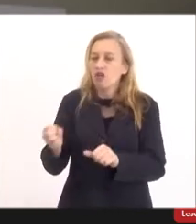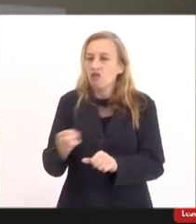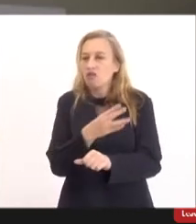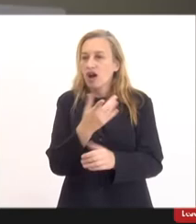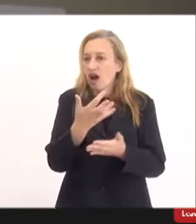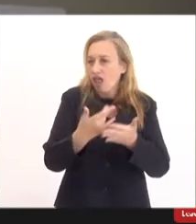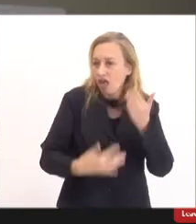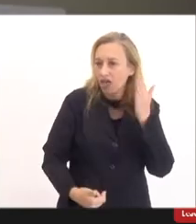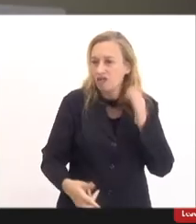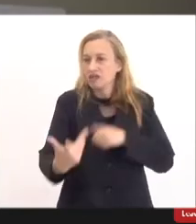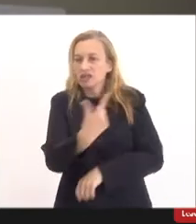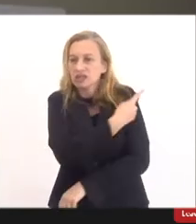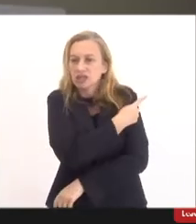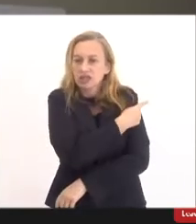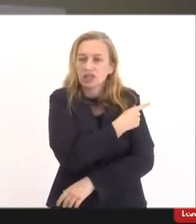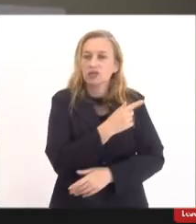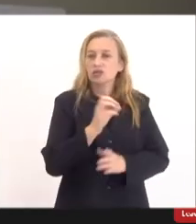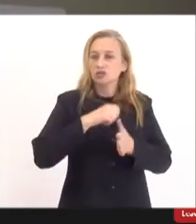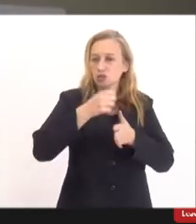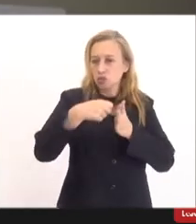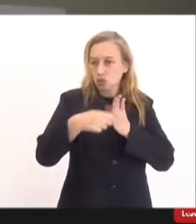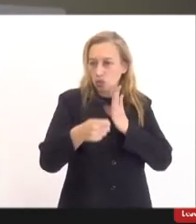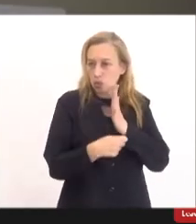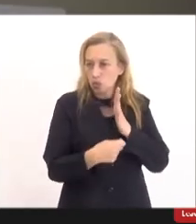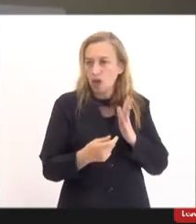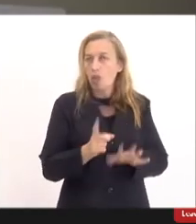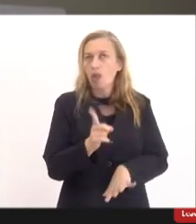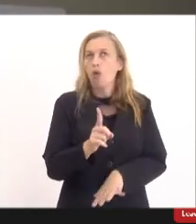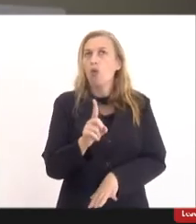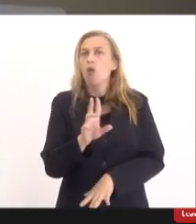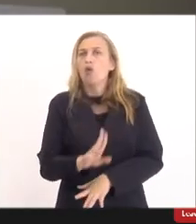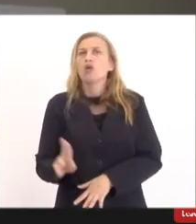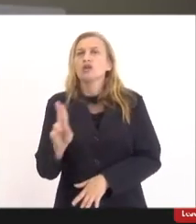do calendário regular, não se usa essa